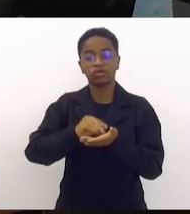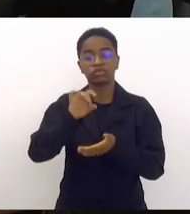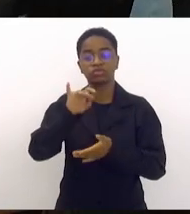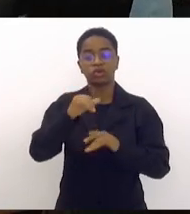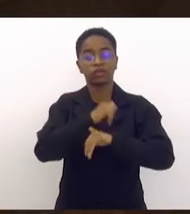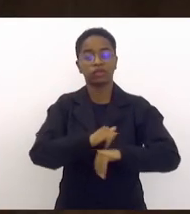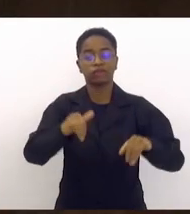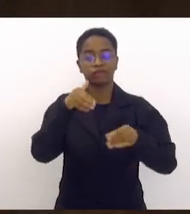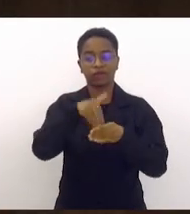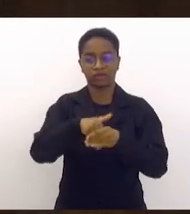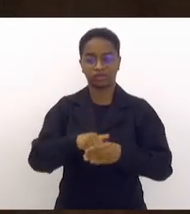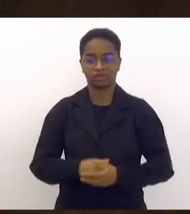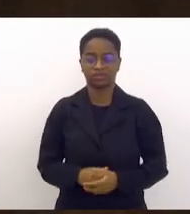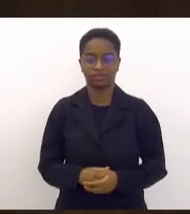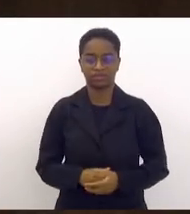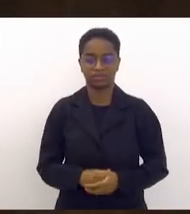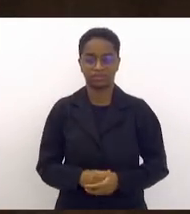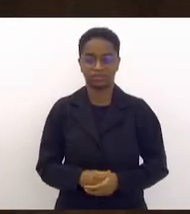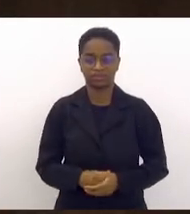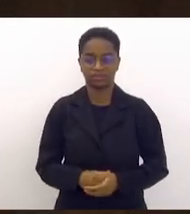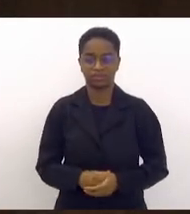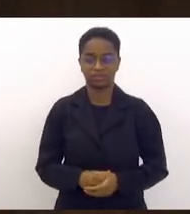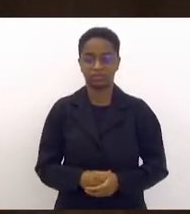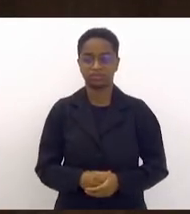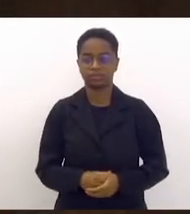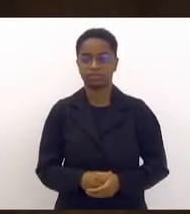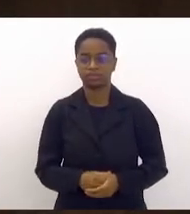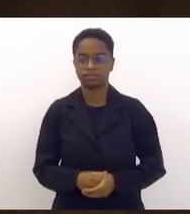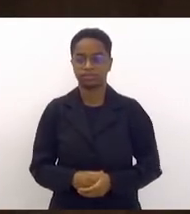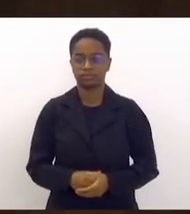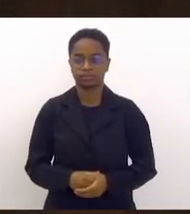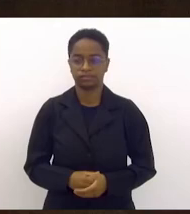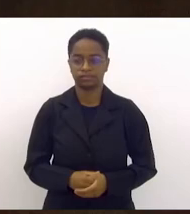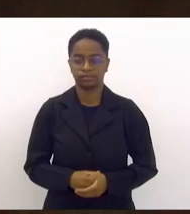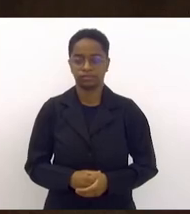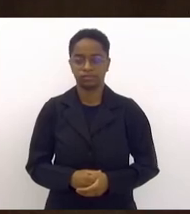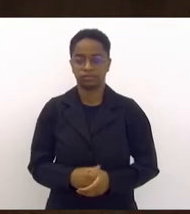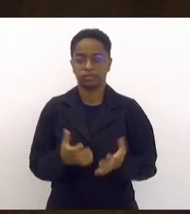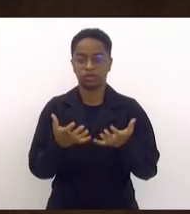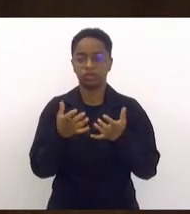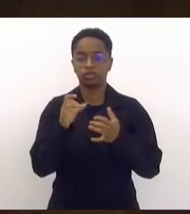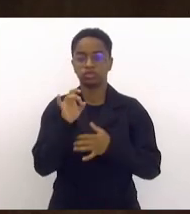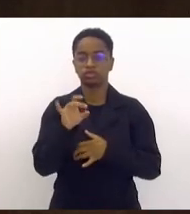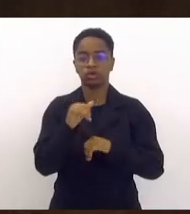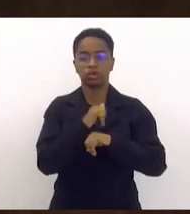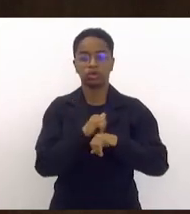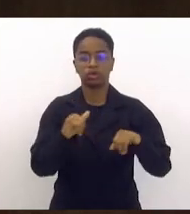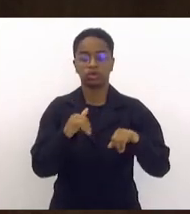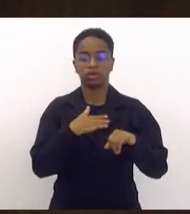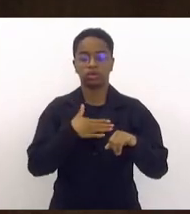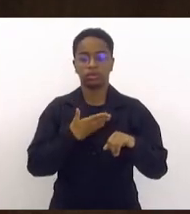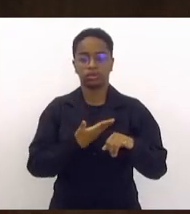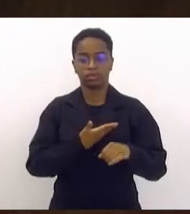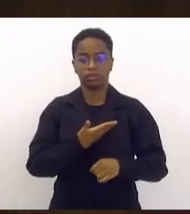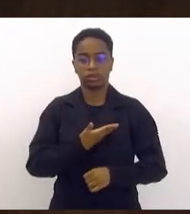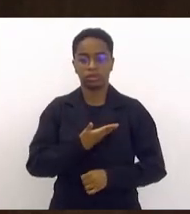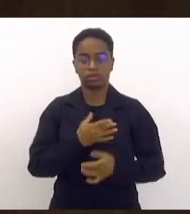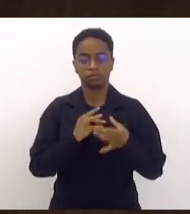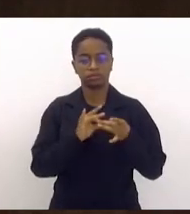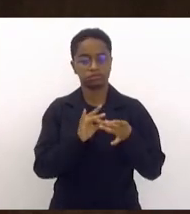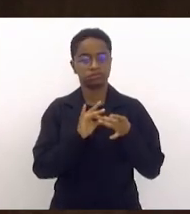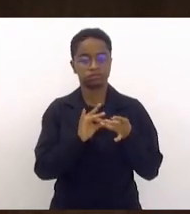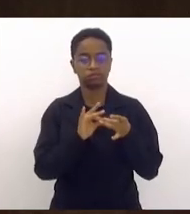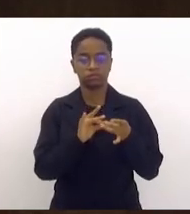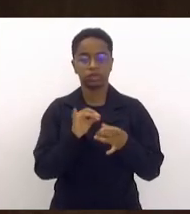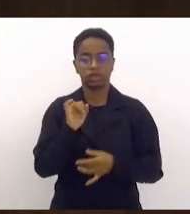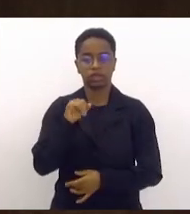É a declaração de voto, exato. Apenas para dizer à minha parceira, neste projeto